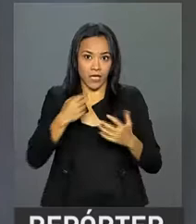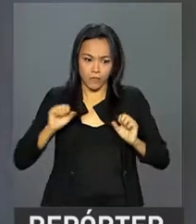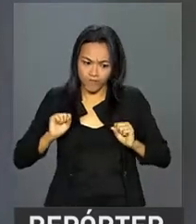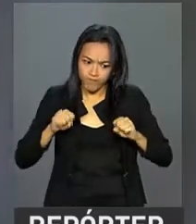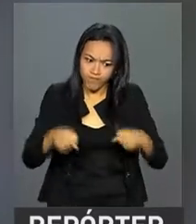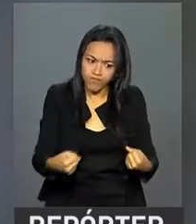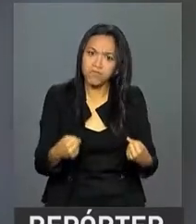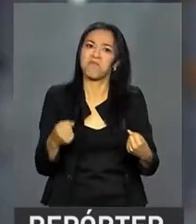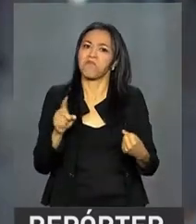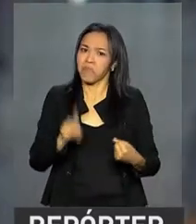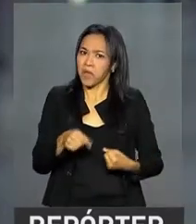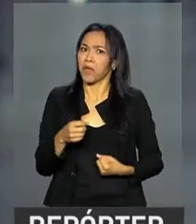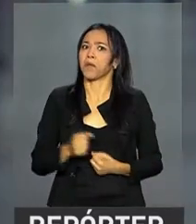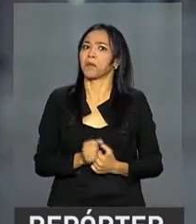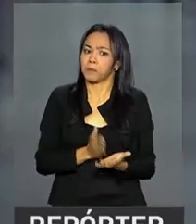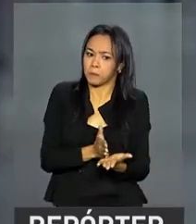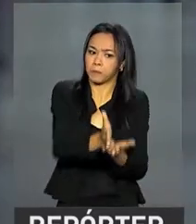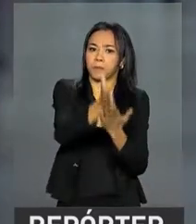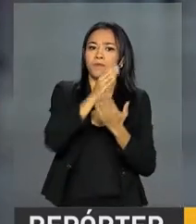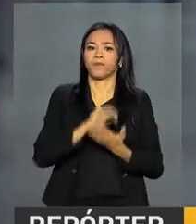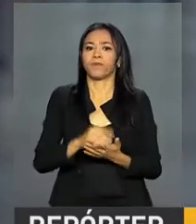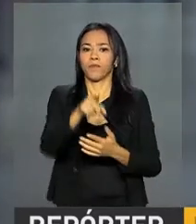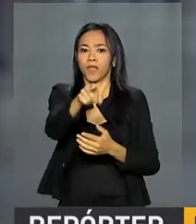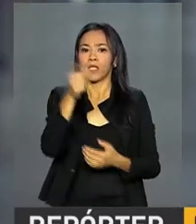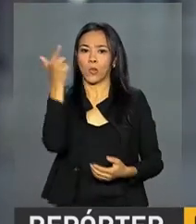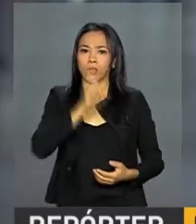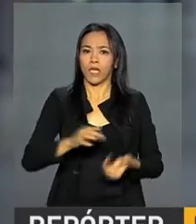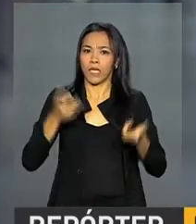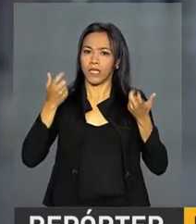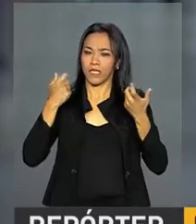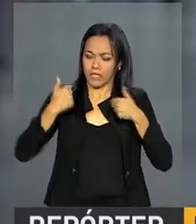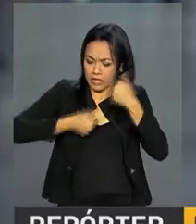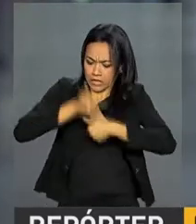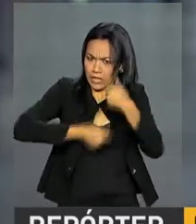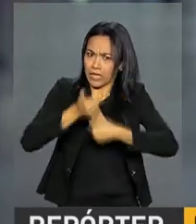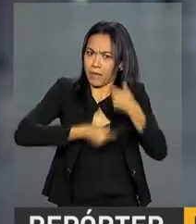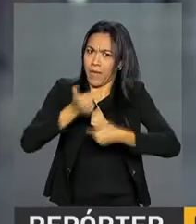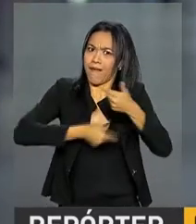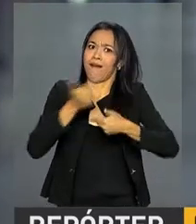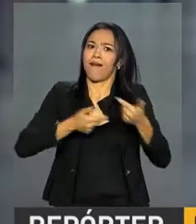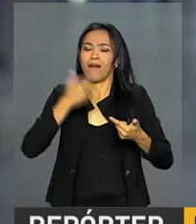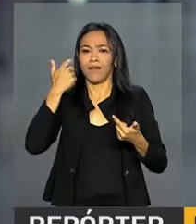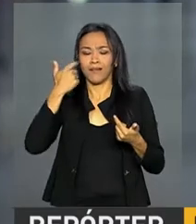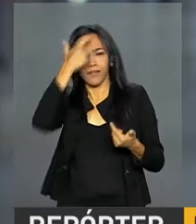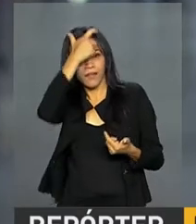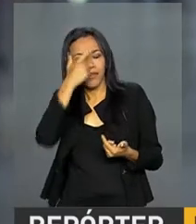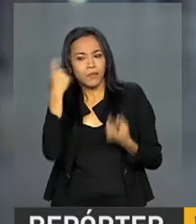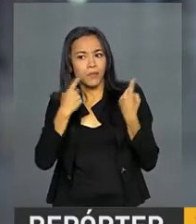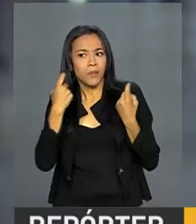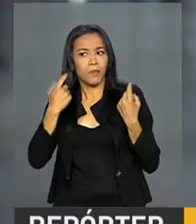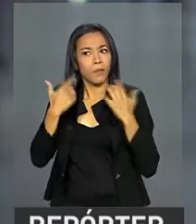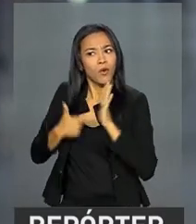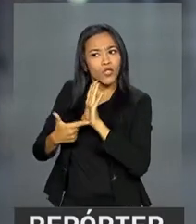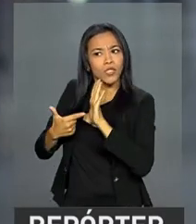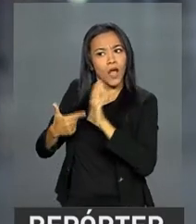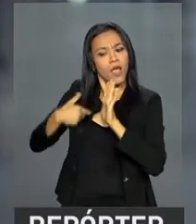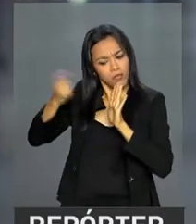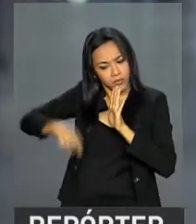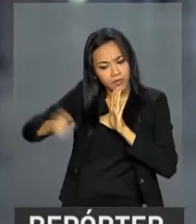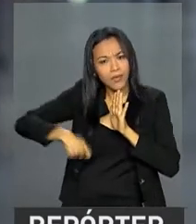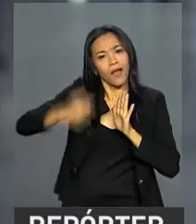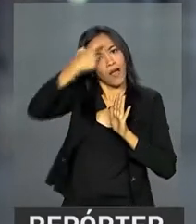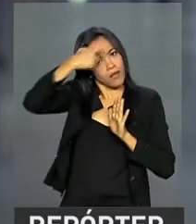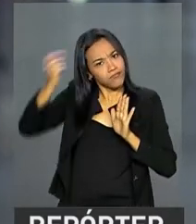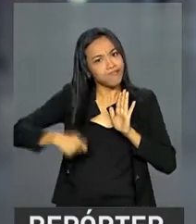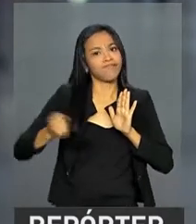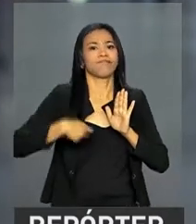trabalho é total. Procuro até mais vestir a camisa, assim, não é fazendo a diferença, não. A preocupação de mostrar que são capazes de fazer aquele